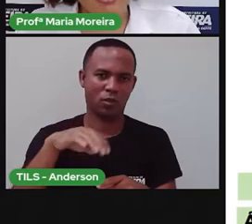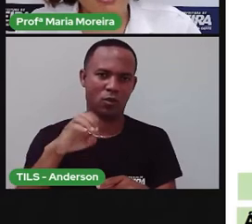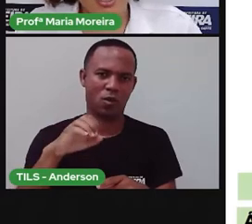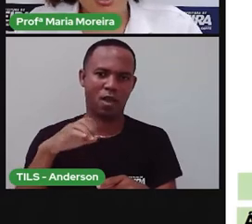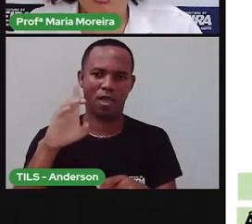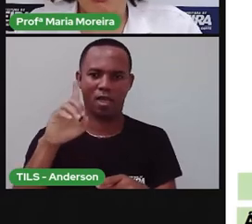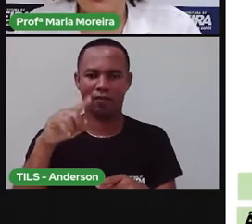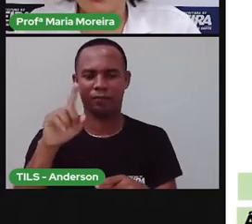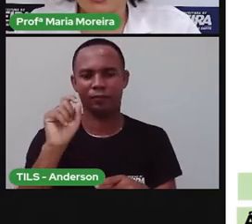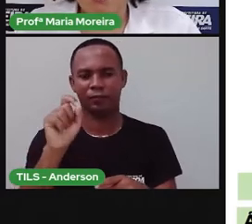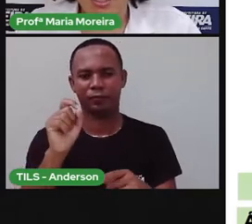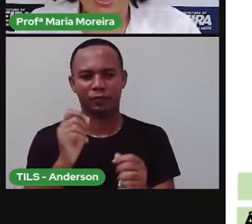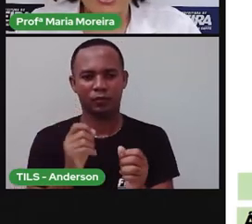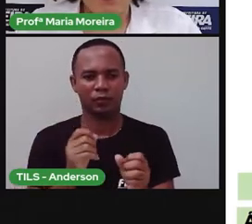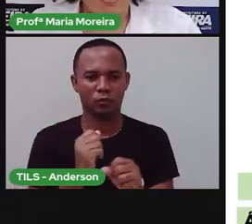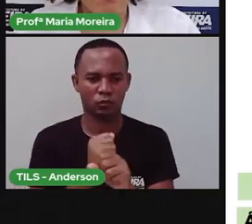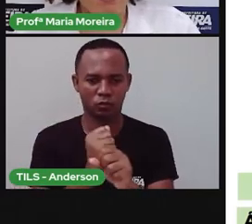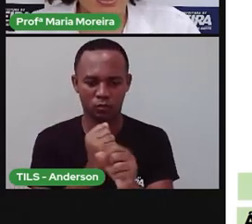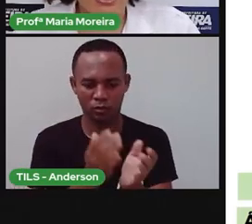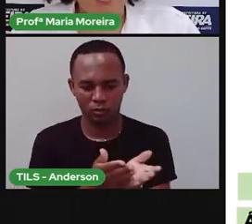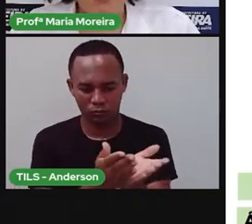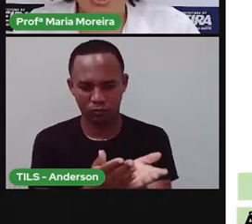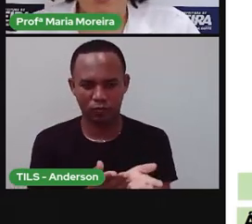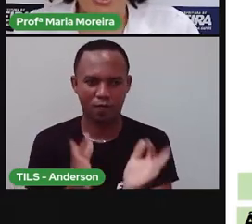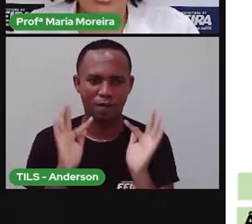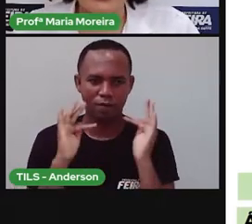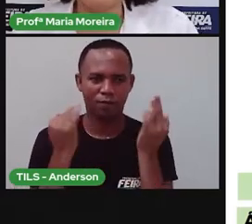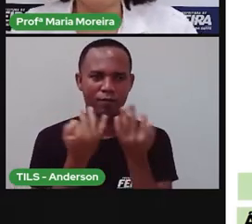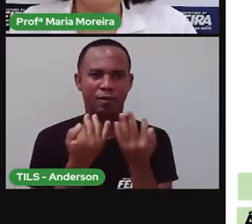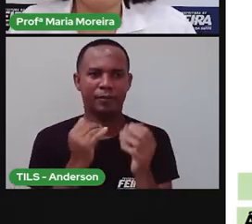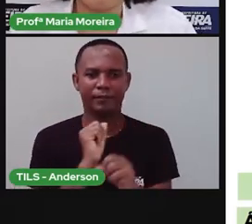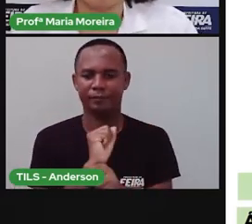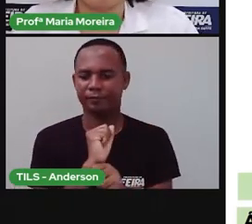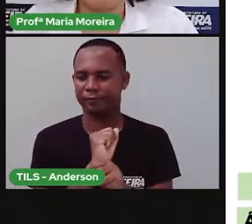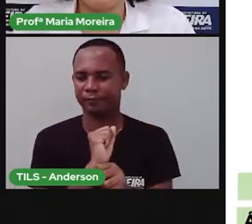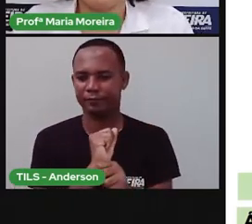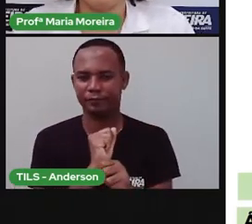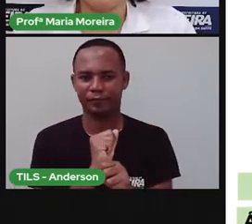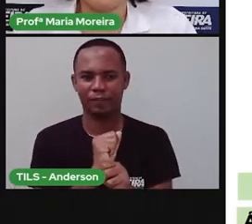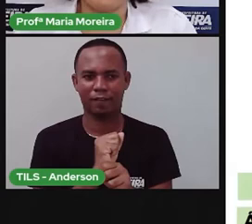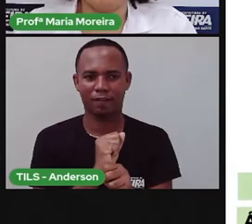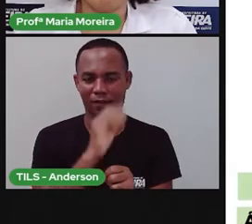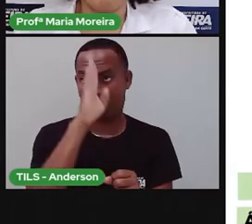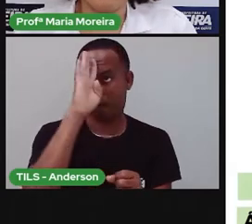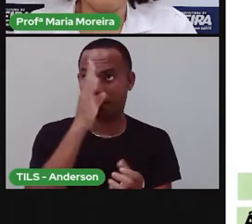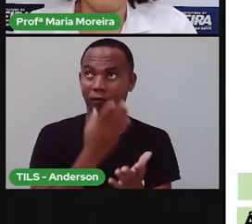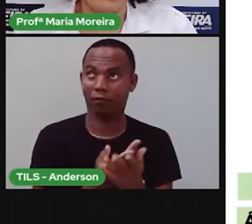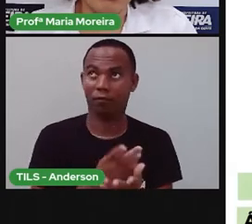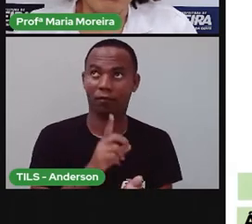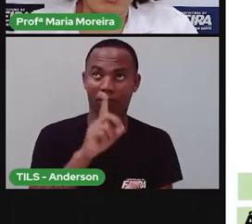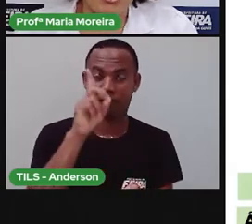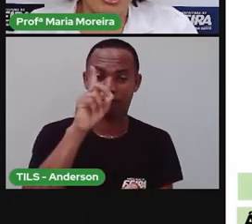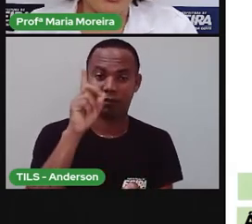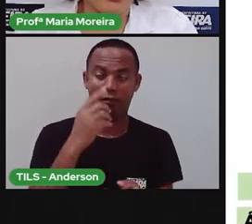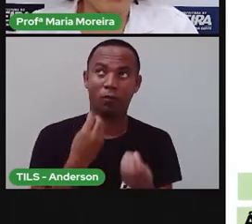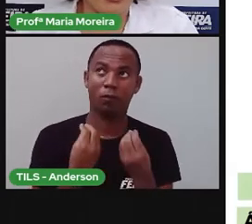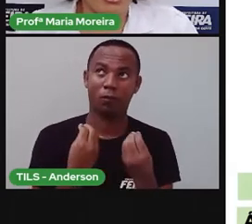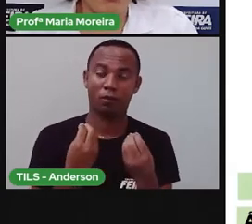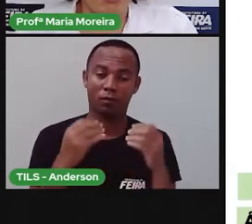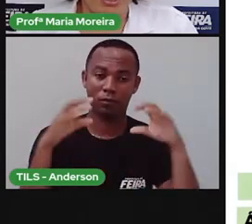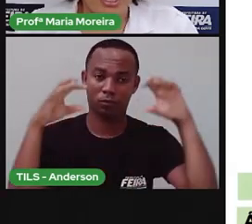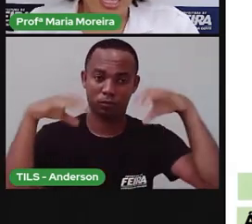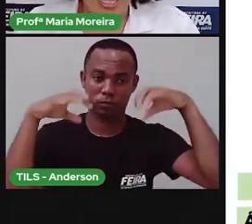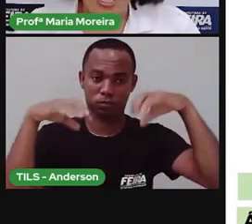arca. Coloca esses animais, pega a família dele e fica aguardando, com a fé no Senhor, ali, o momento da tal tempestade. A